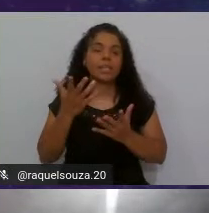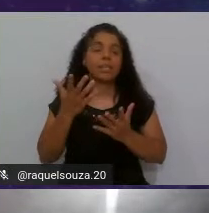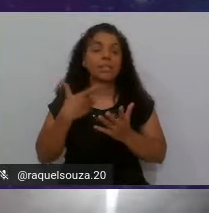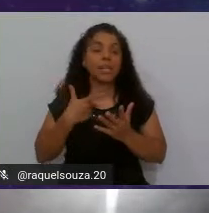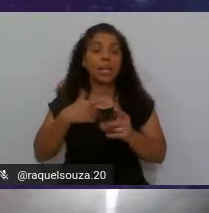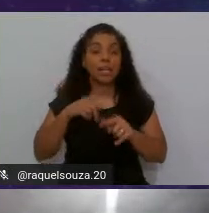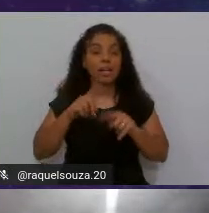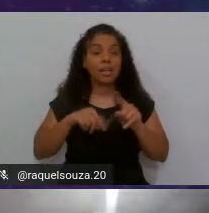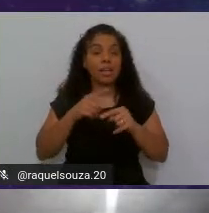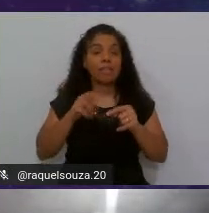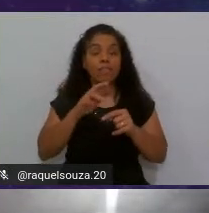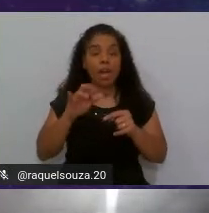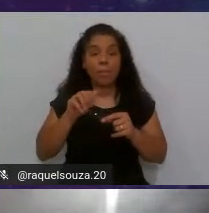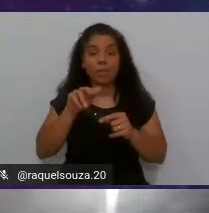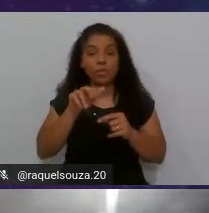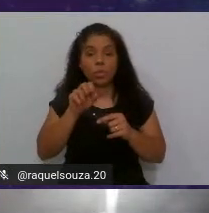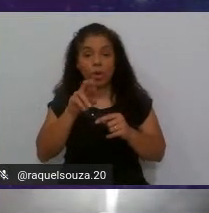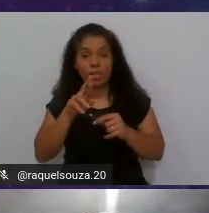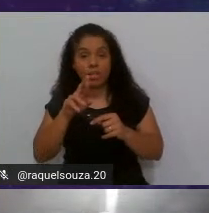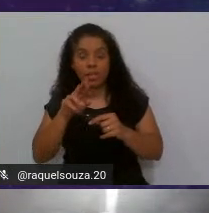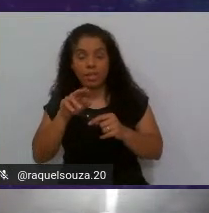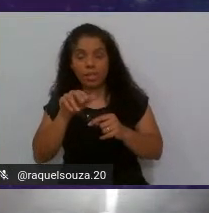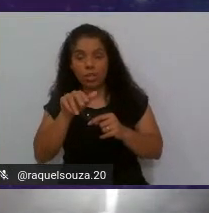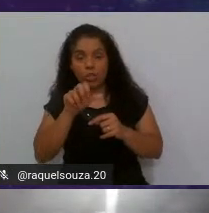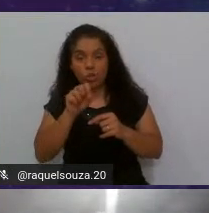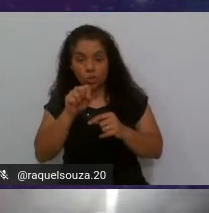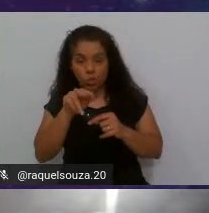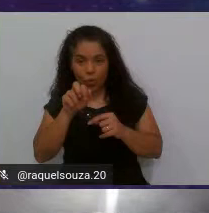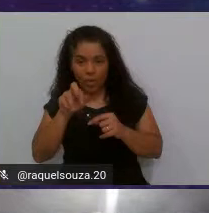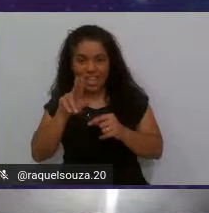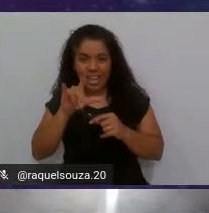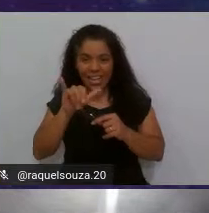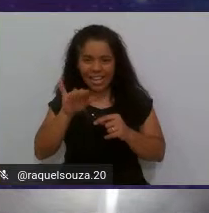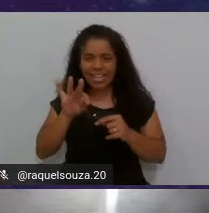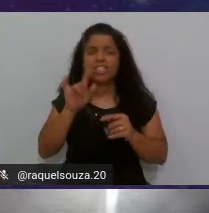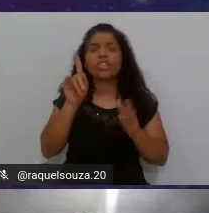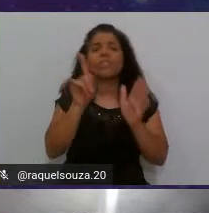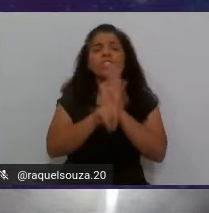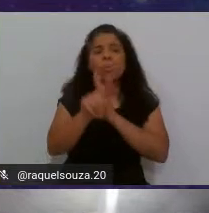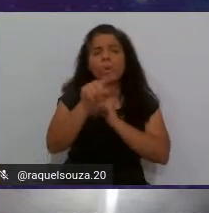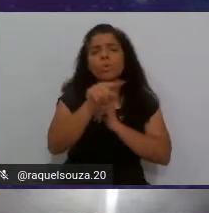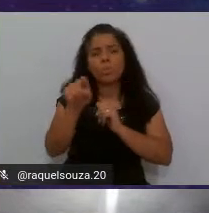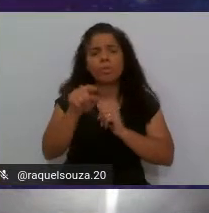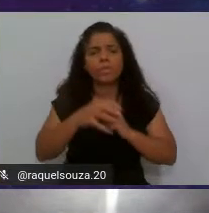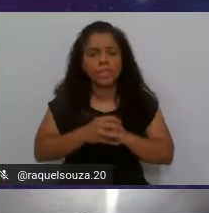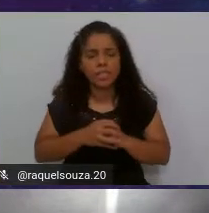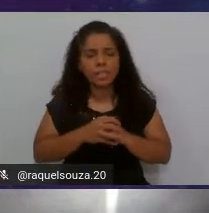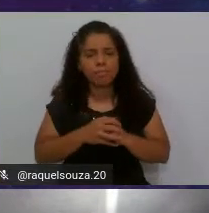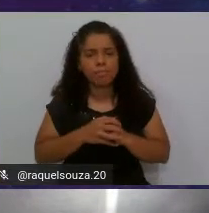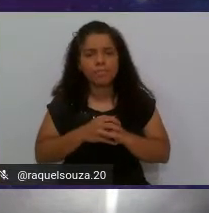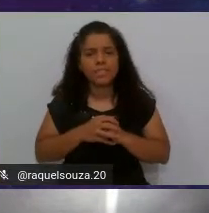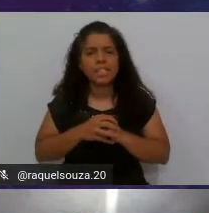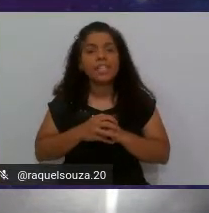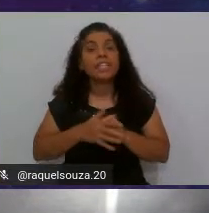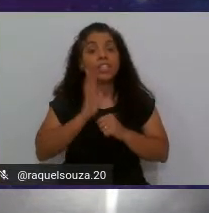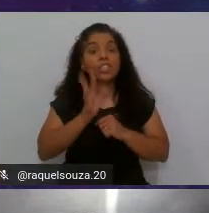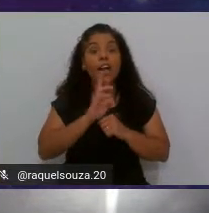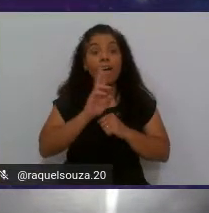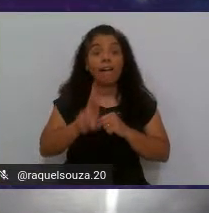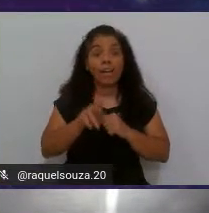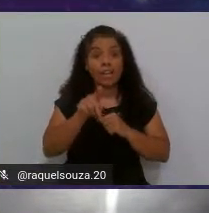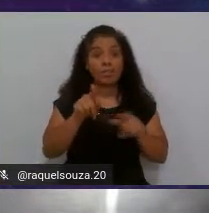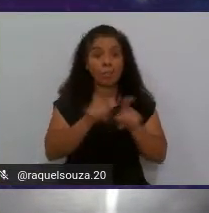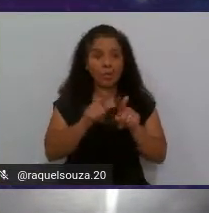então eu vou fazer uma pergunta para vocês e já respondendo